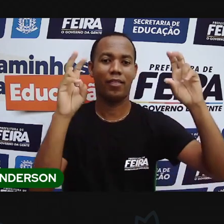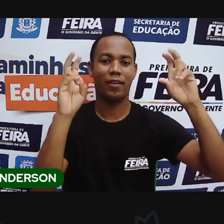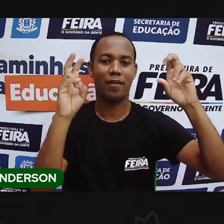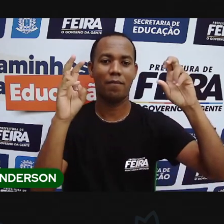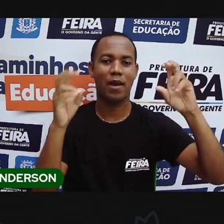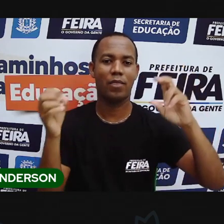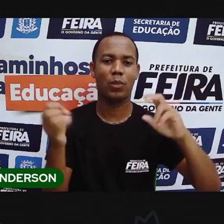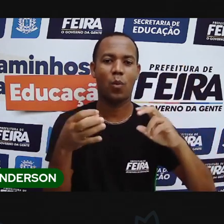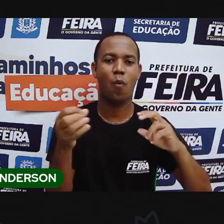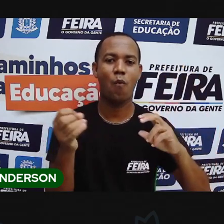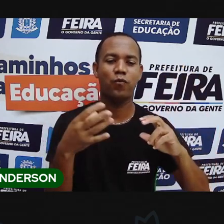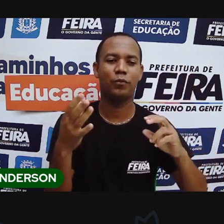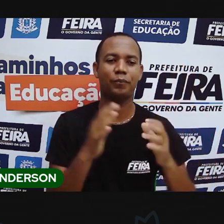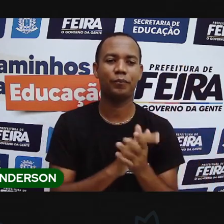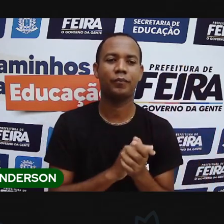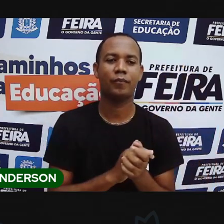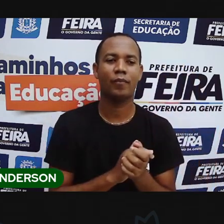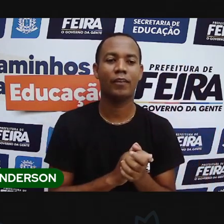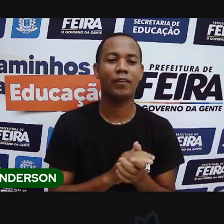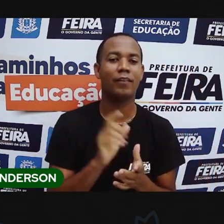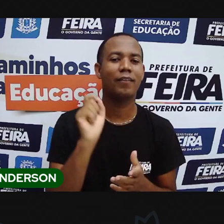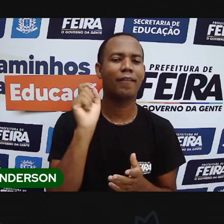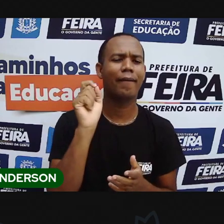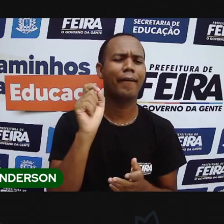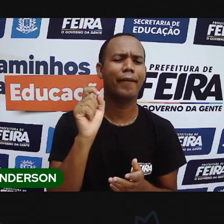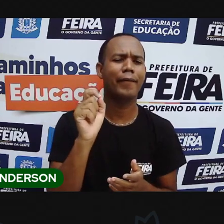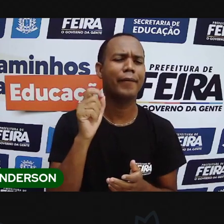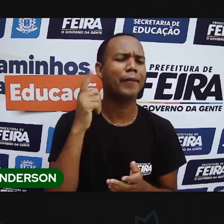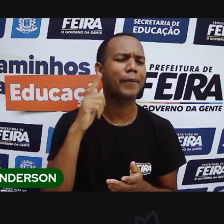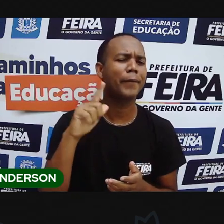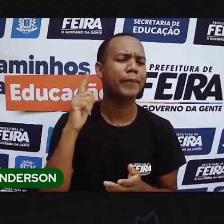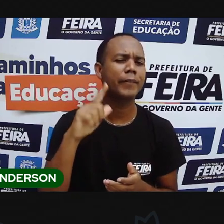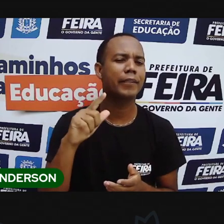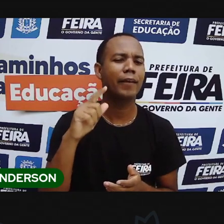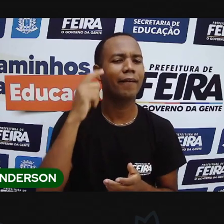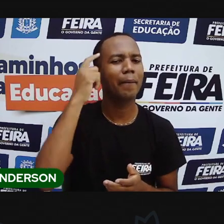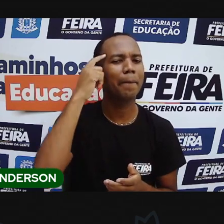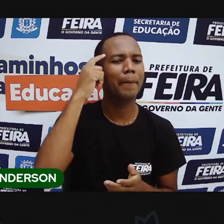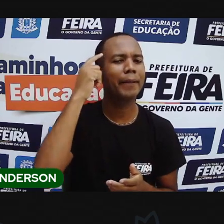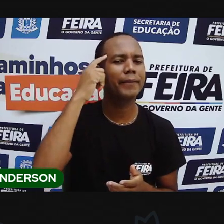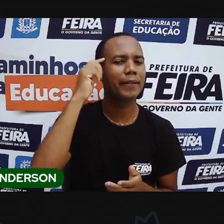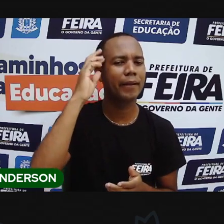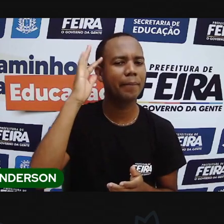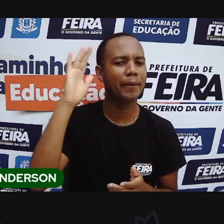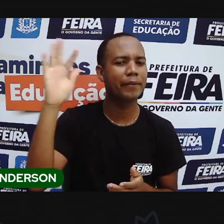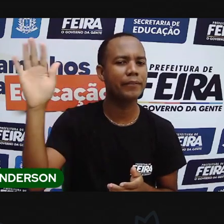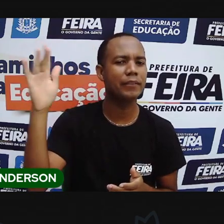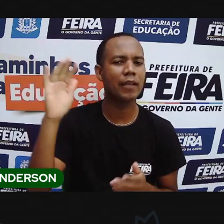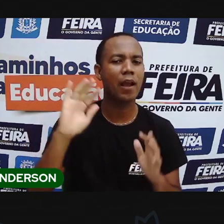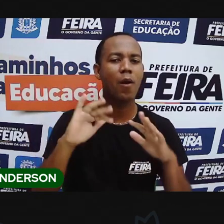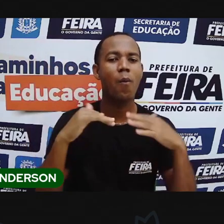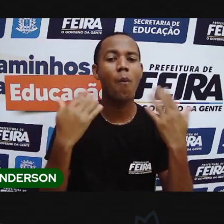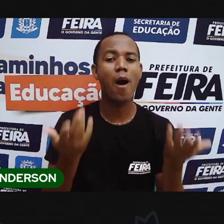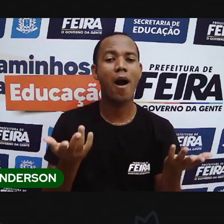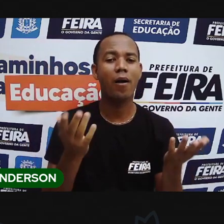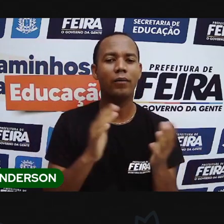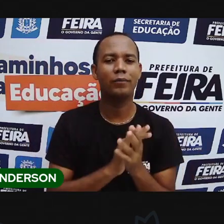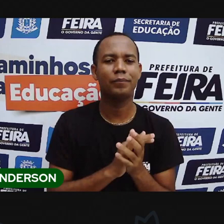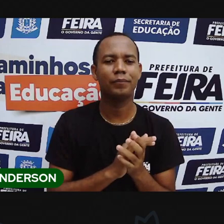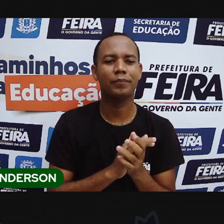vocês, né? Quem consegue imaginar que assunto é esse? É um assunto, inclusive, que tá